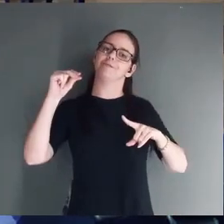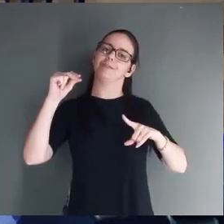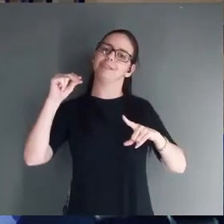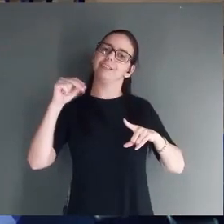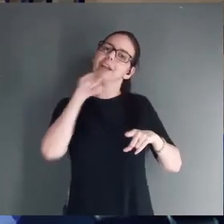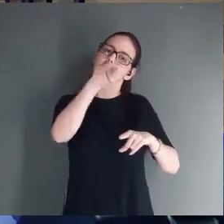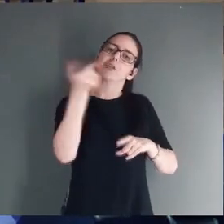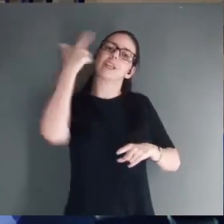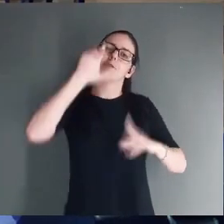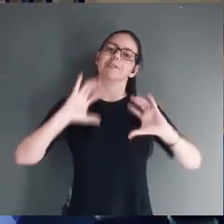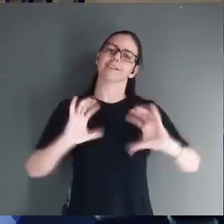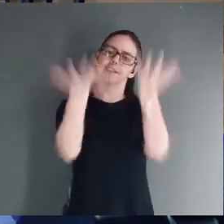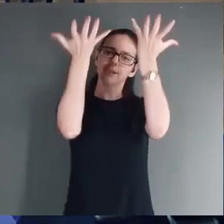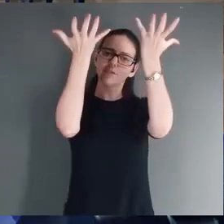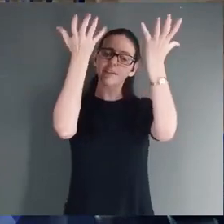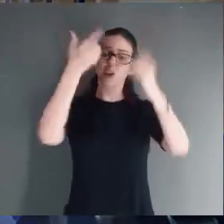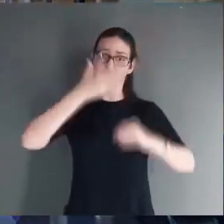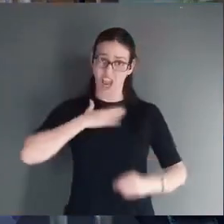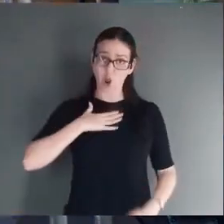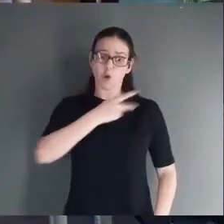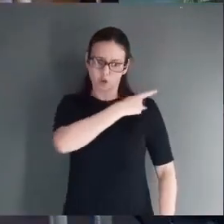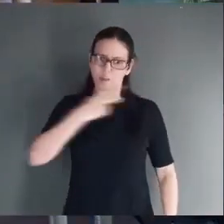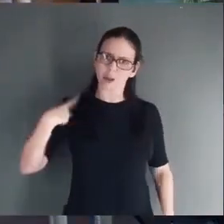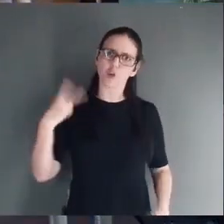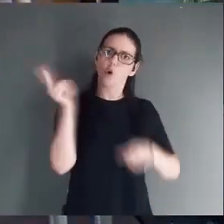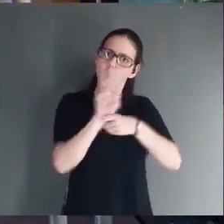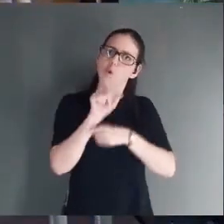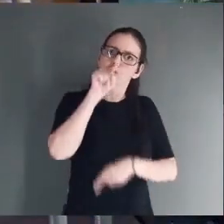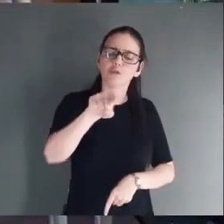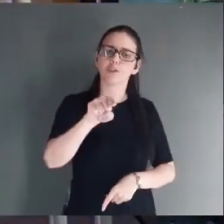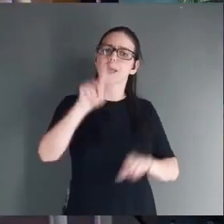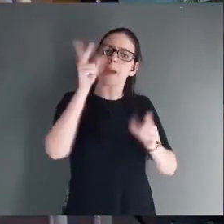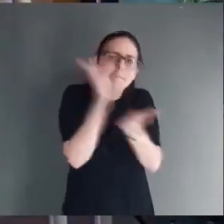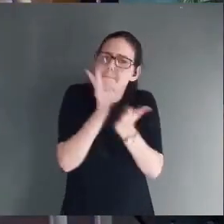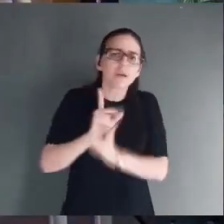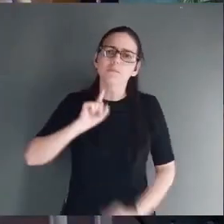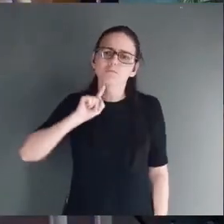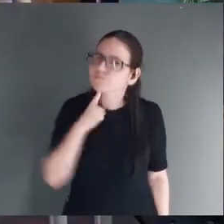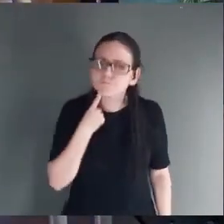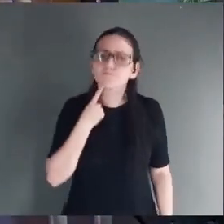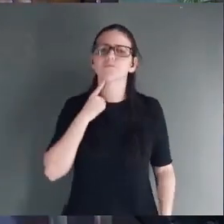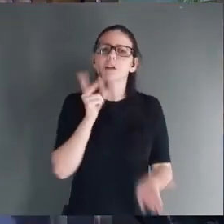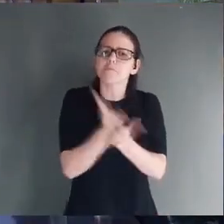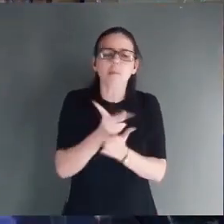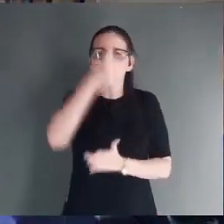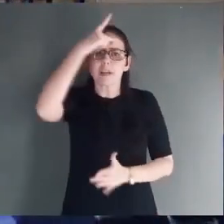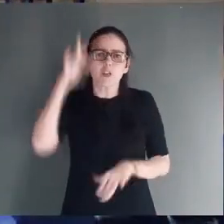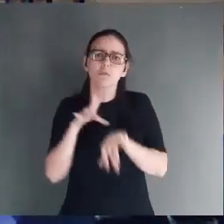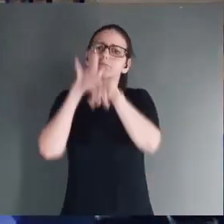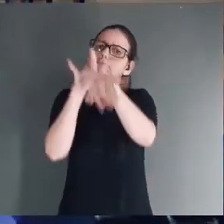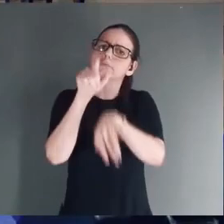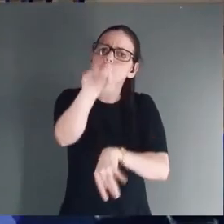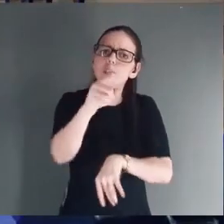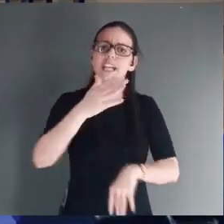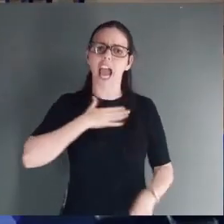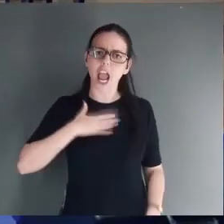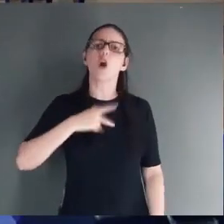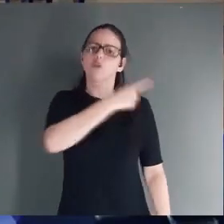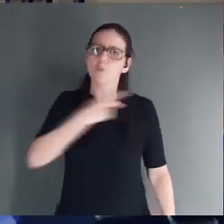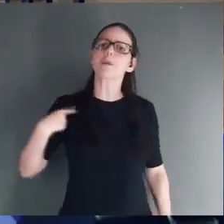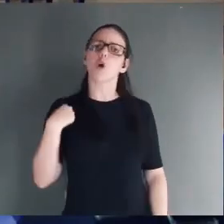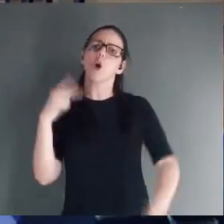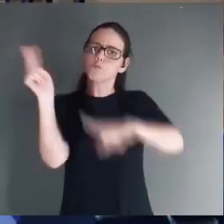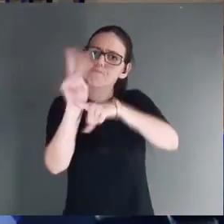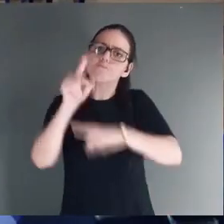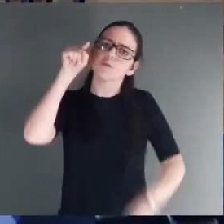cuida de você, num ambiente sujo, que cuida de você, num ambiente onde as pessoas te desprezam. Eu sou esse